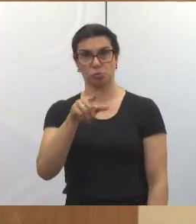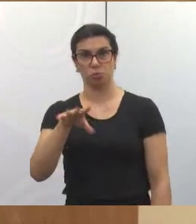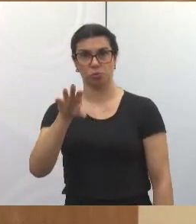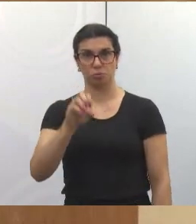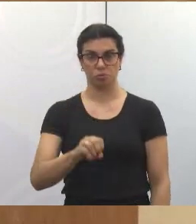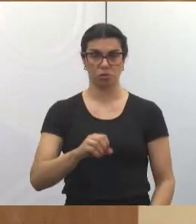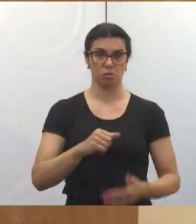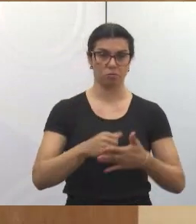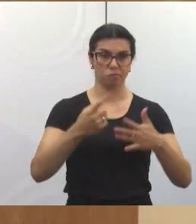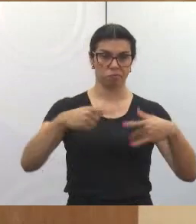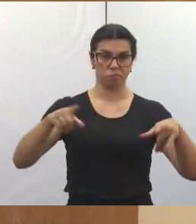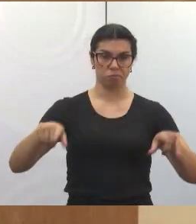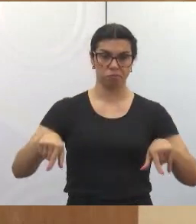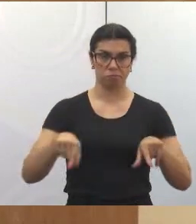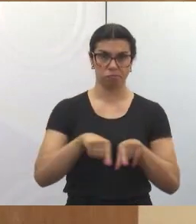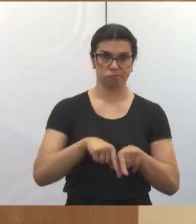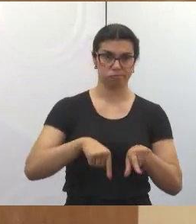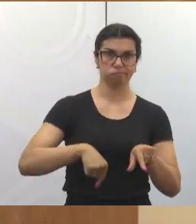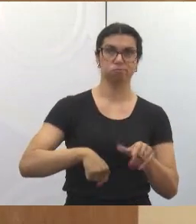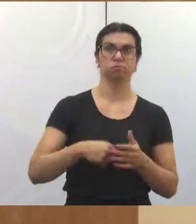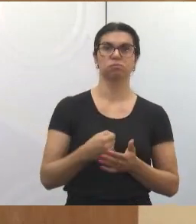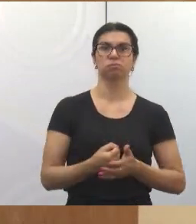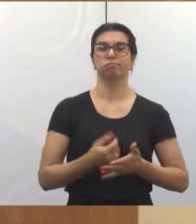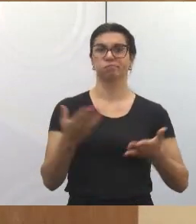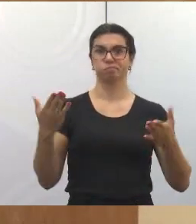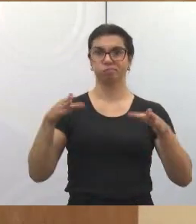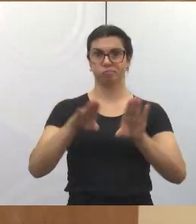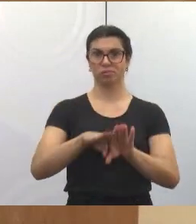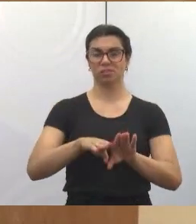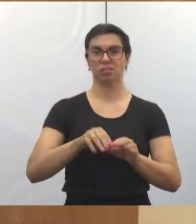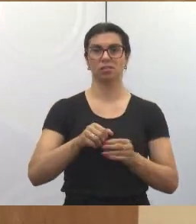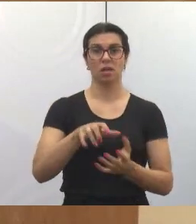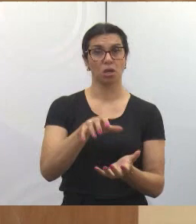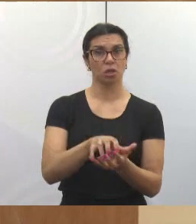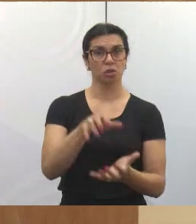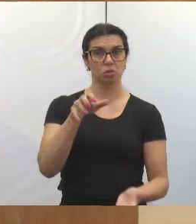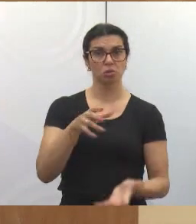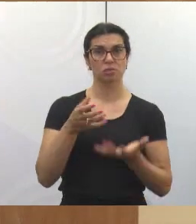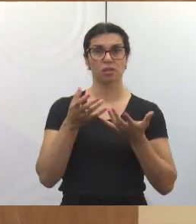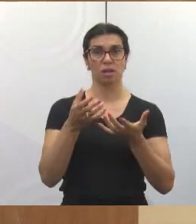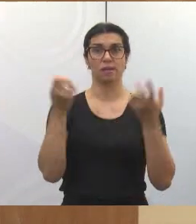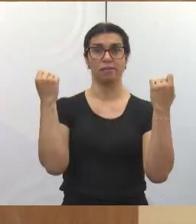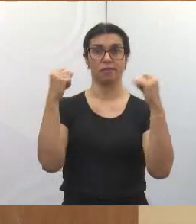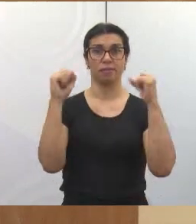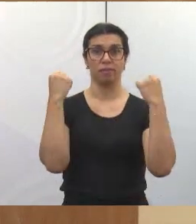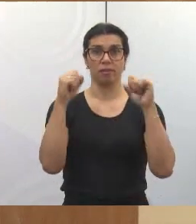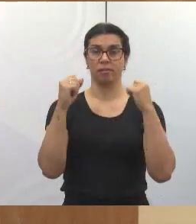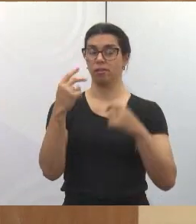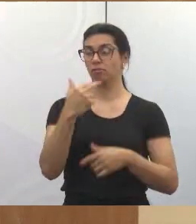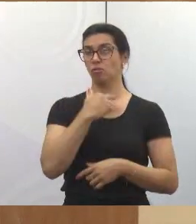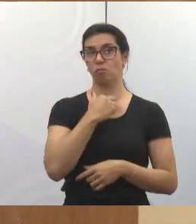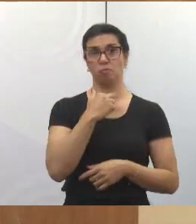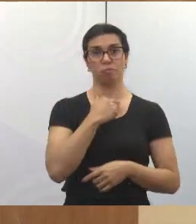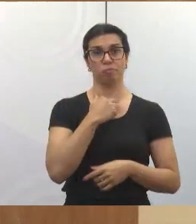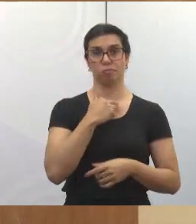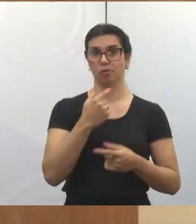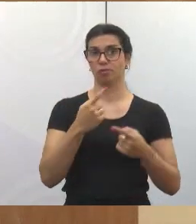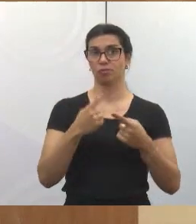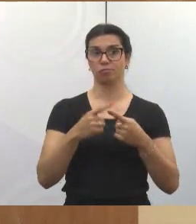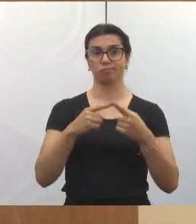Piscinas fechadas, idosos querendo fazer hidroginástica não podem, as pessoas querendo treinar não podem,